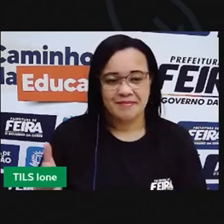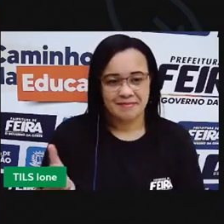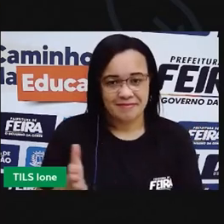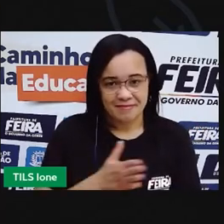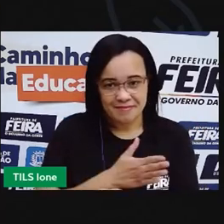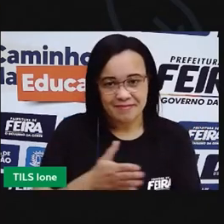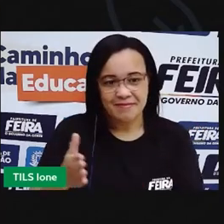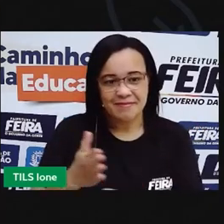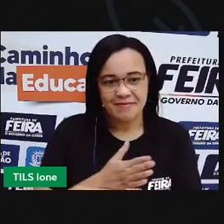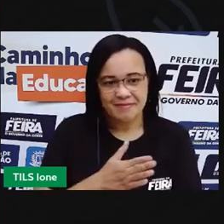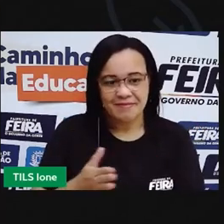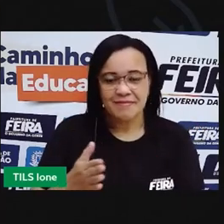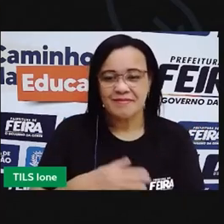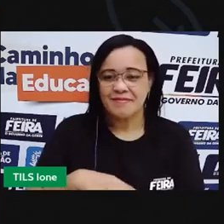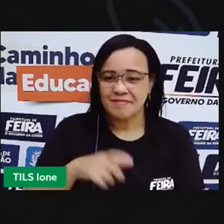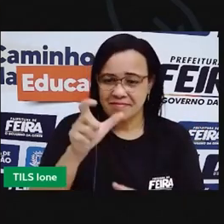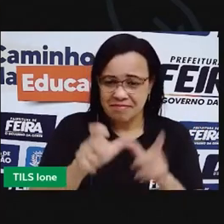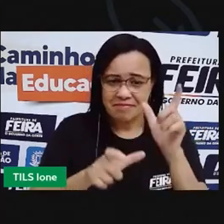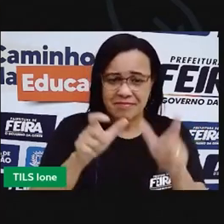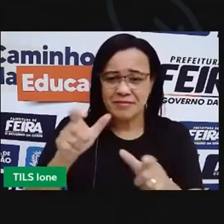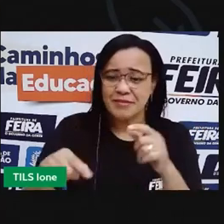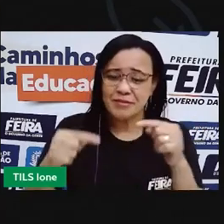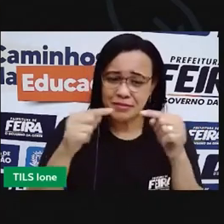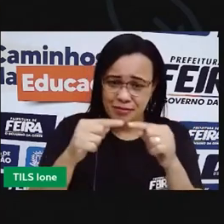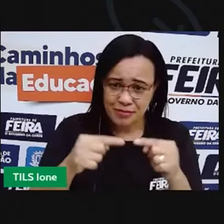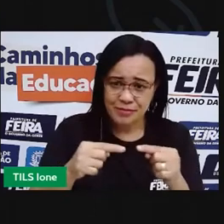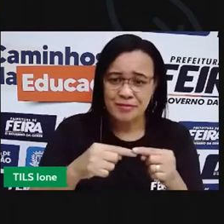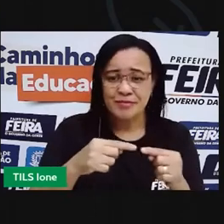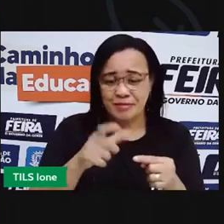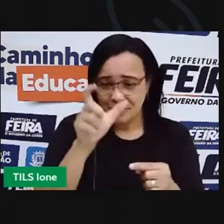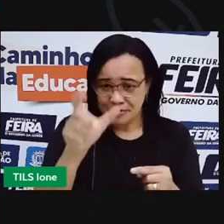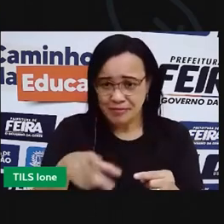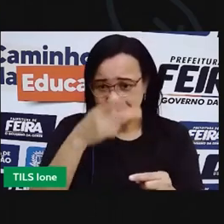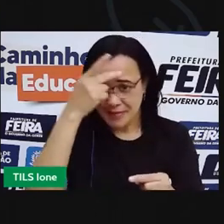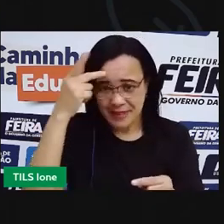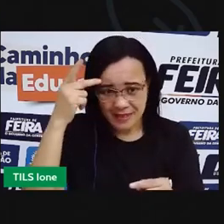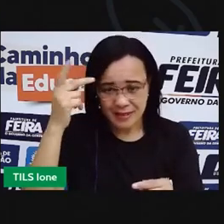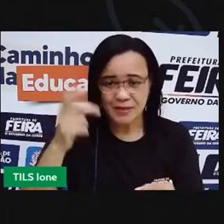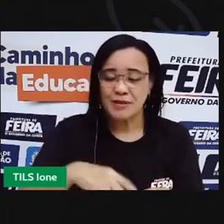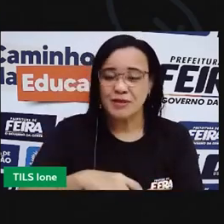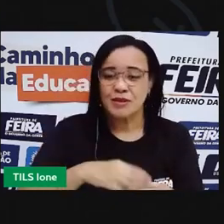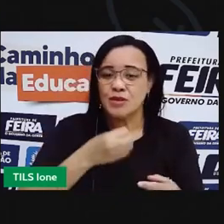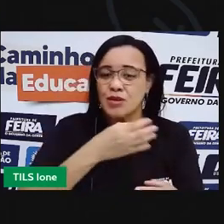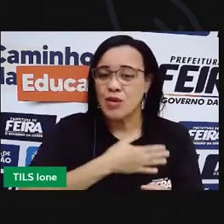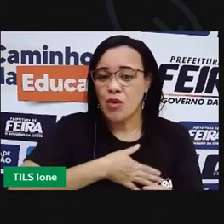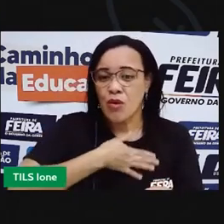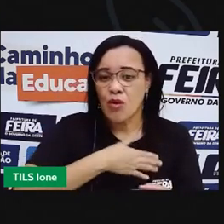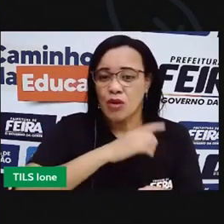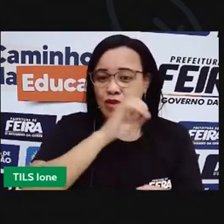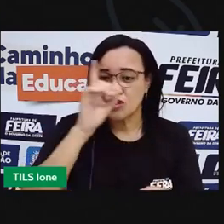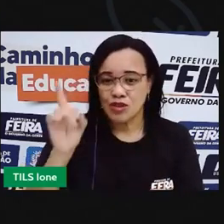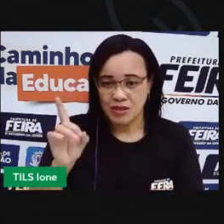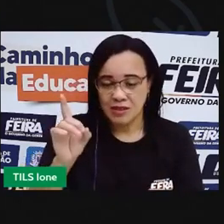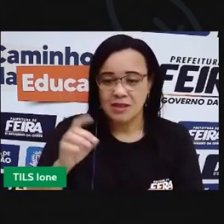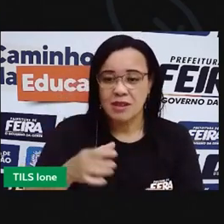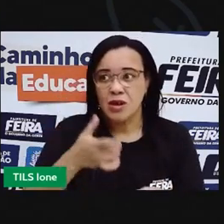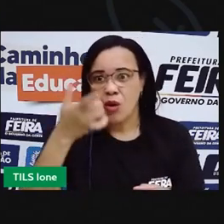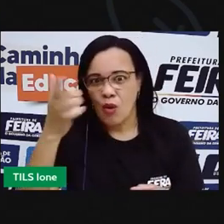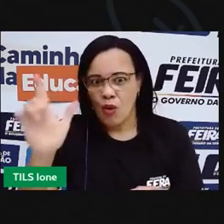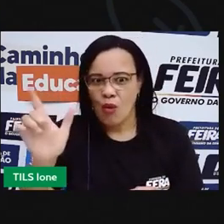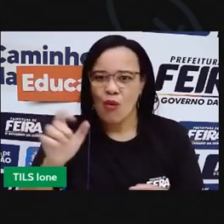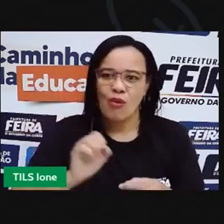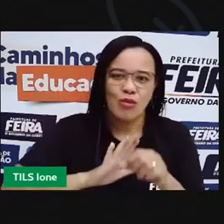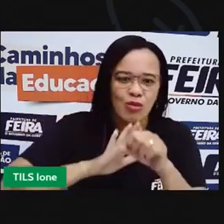Uns como a gente vivem do dia. Outros, como a noite, começam a folia.